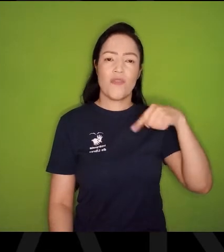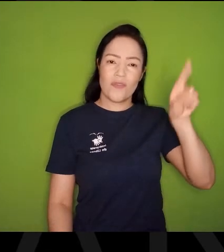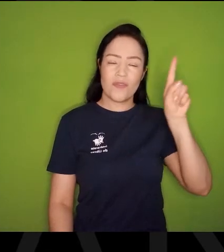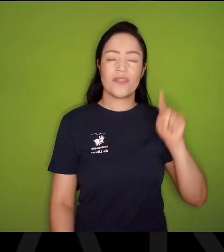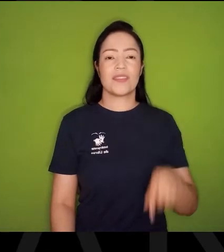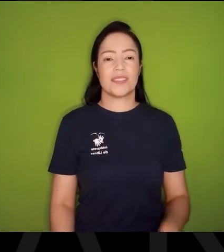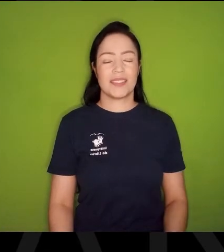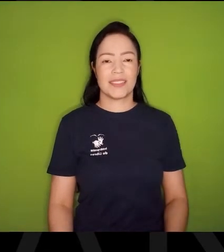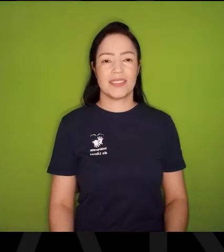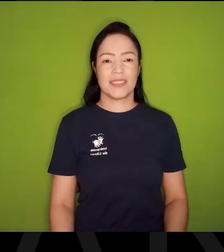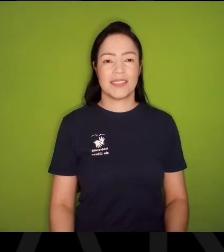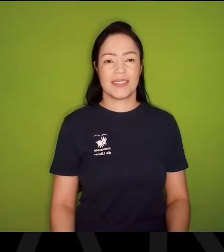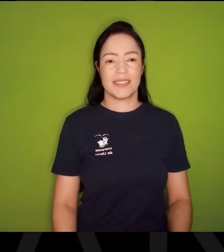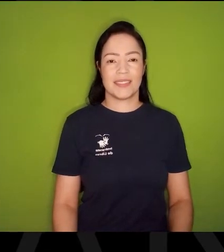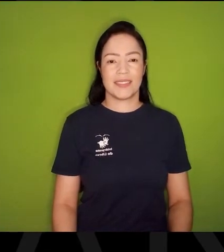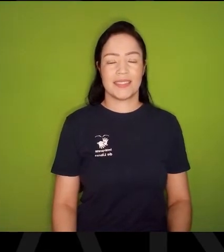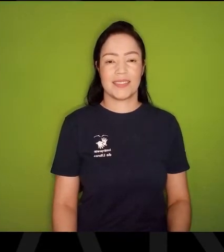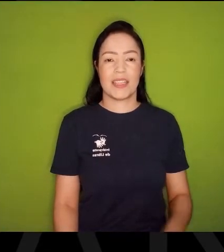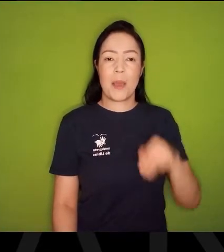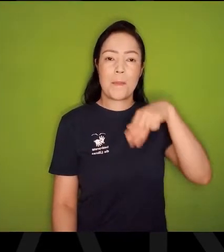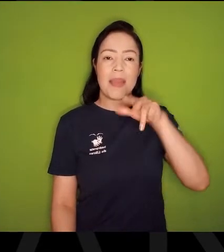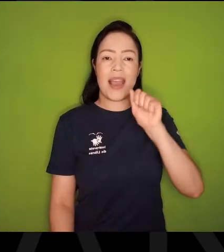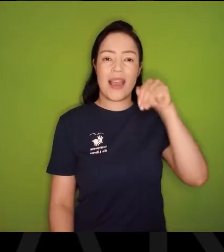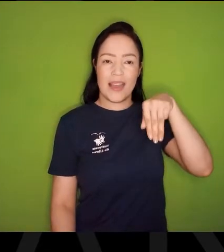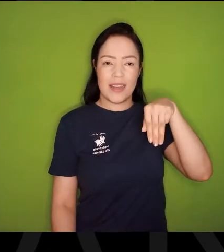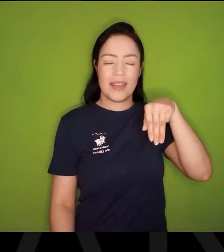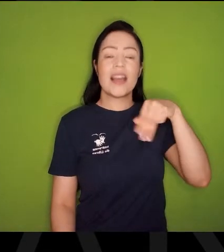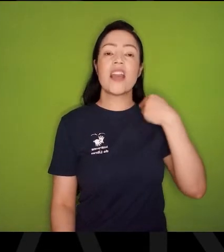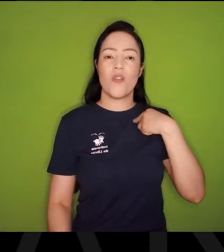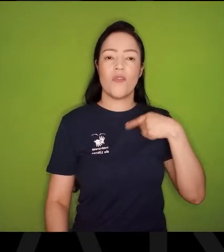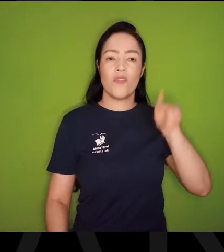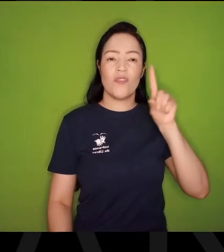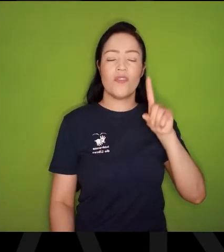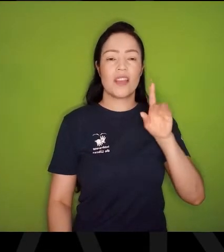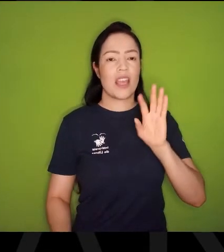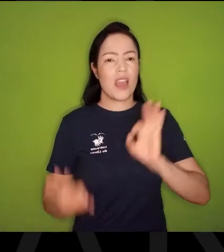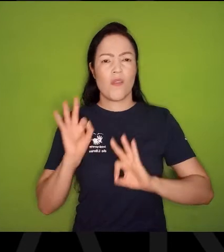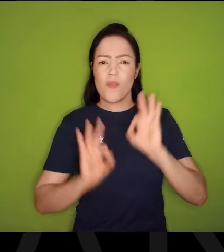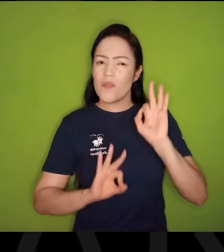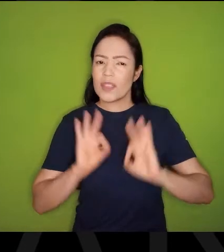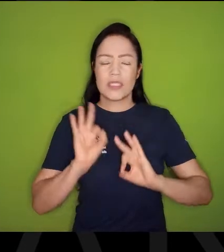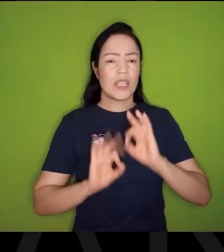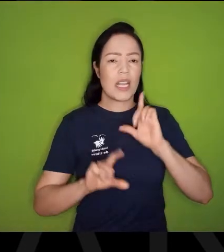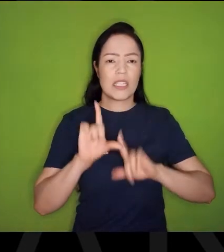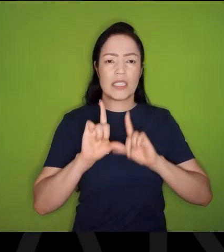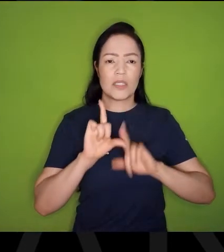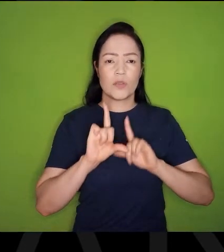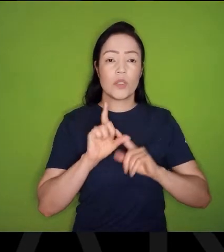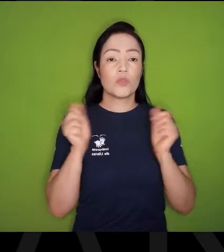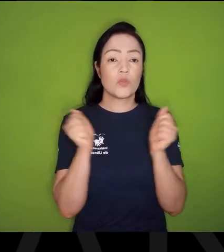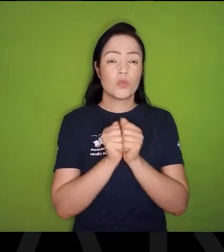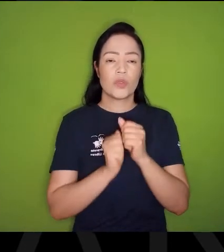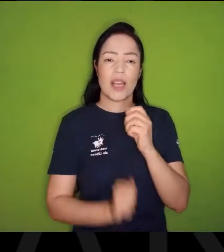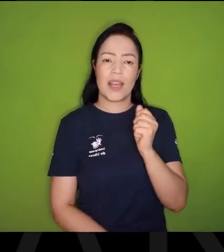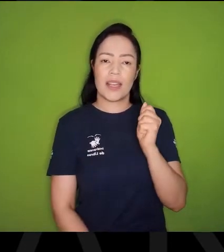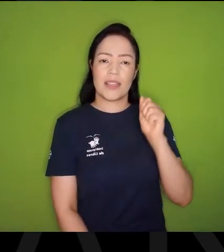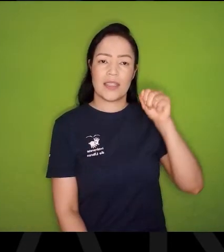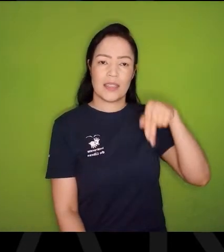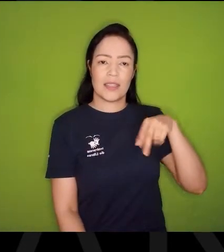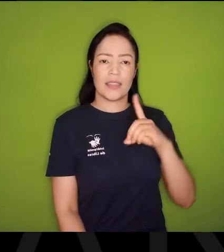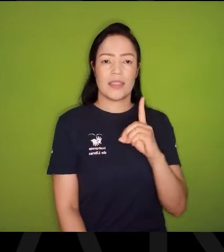Memorial da América Latina, Aí eu fui fazer oficinas de literatura, Como eu falei, Com o André Carneiro, Amado e querido,